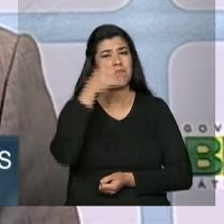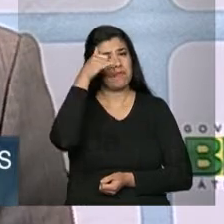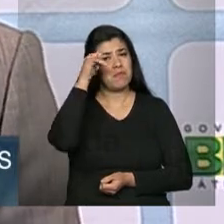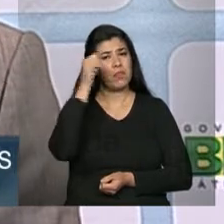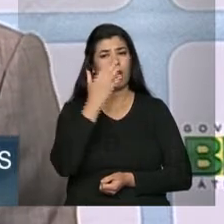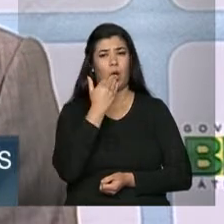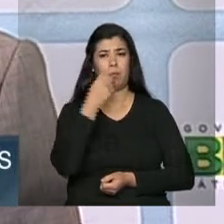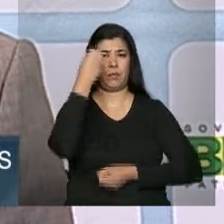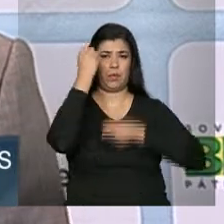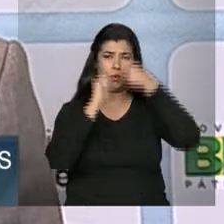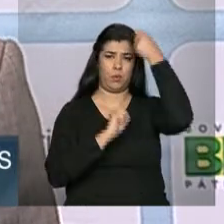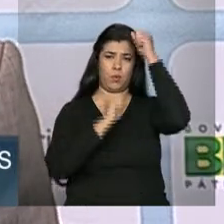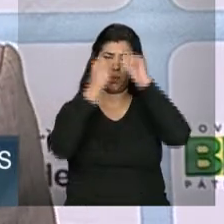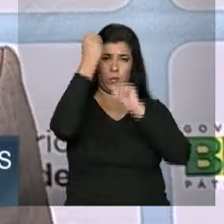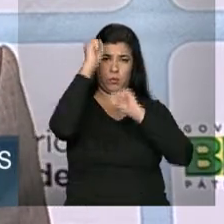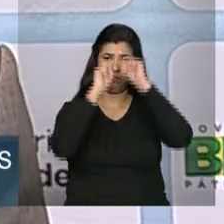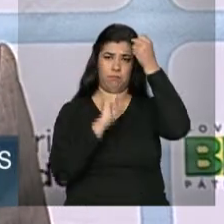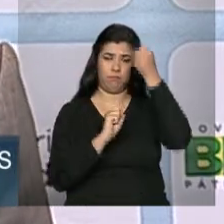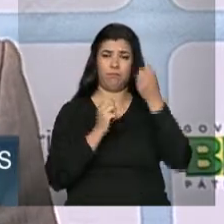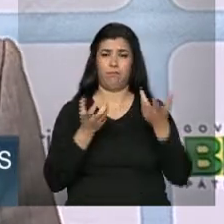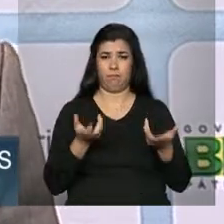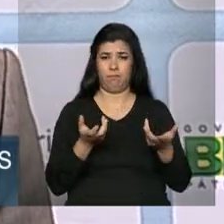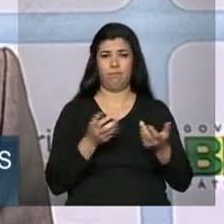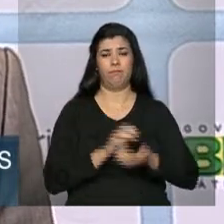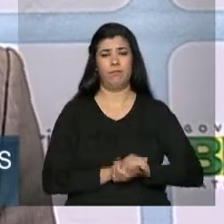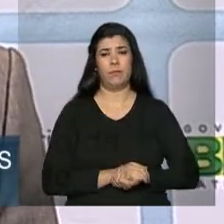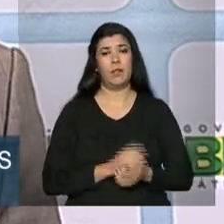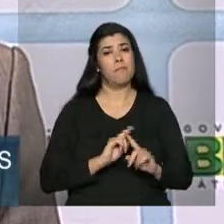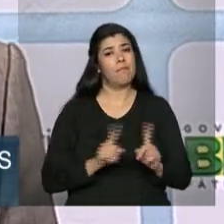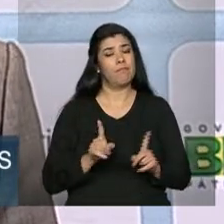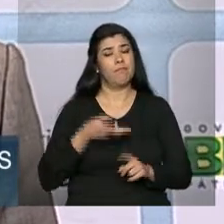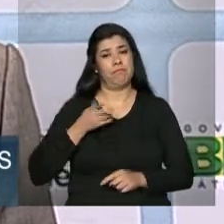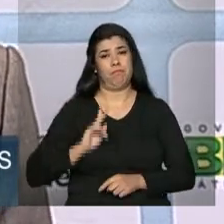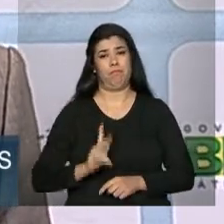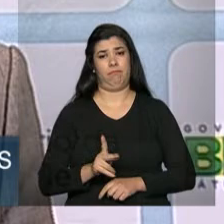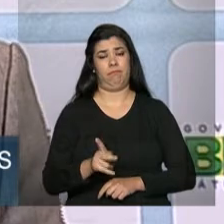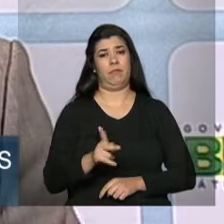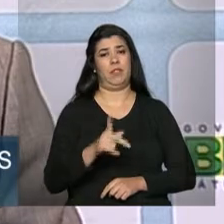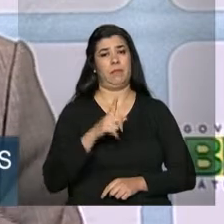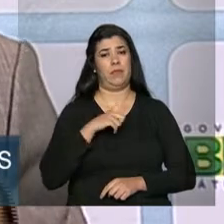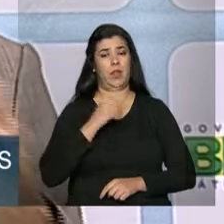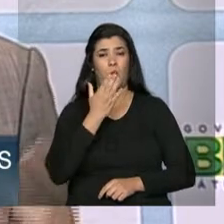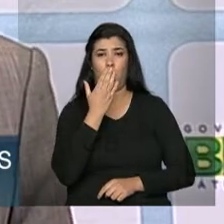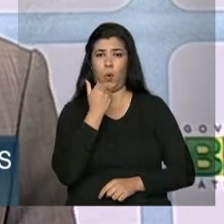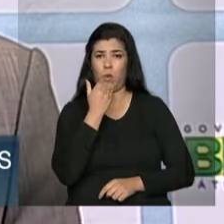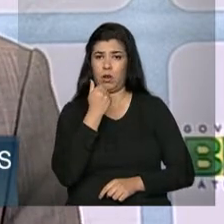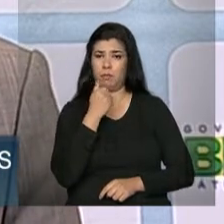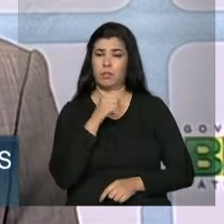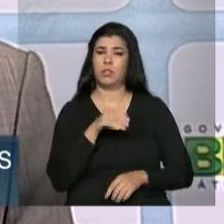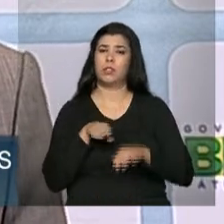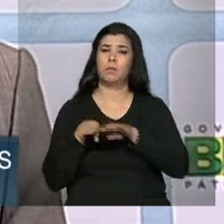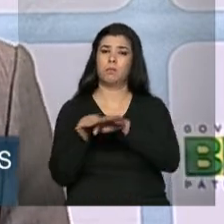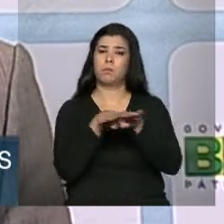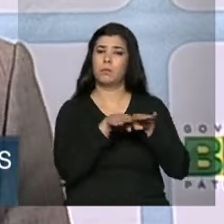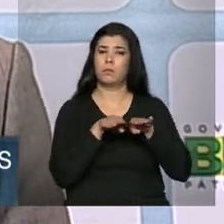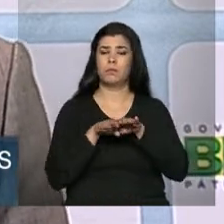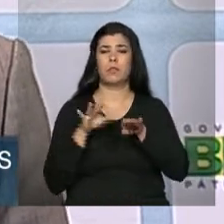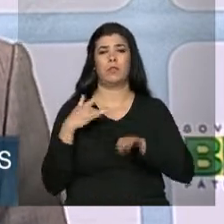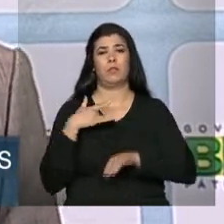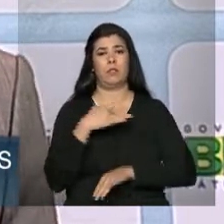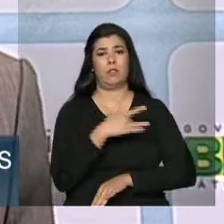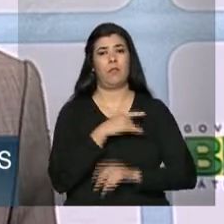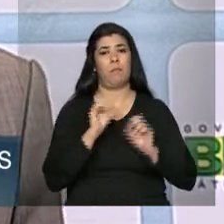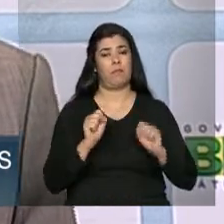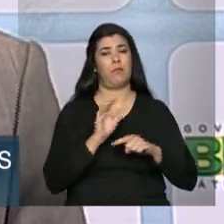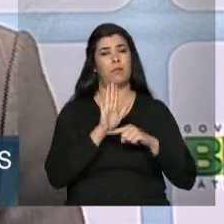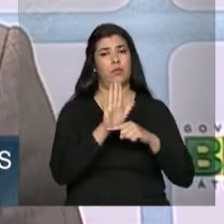e evitar os alimentos industrializados. Mas sempre ter uma dieta equilibrada, saudável e que reduza